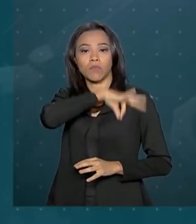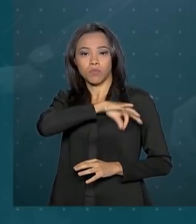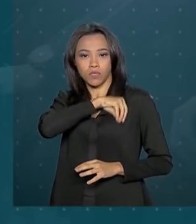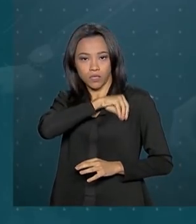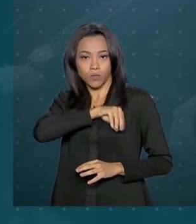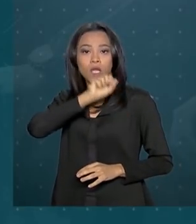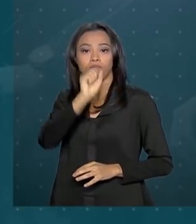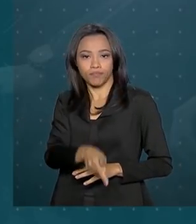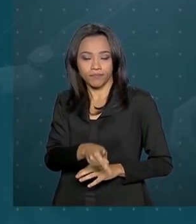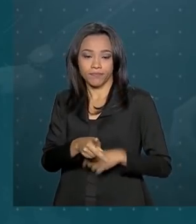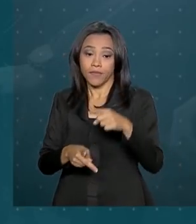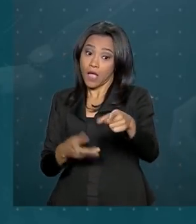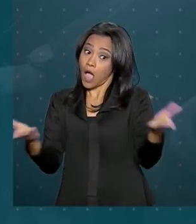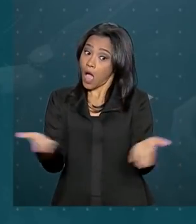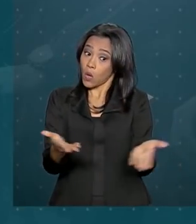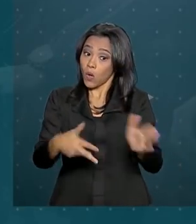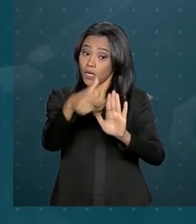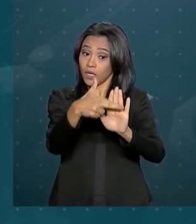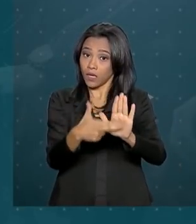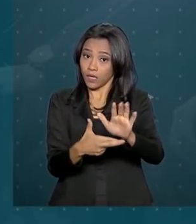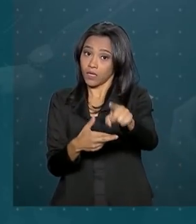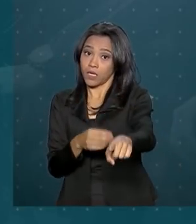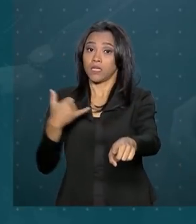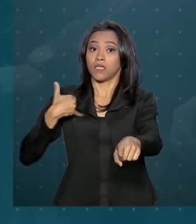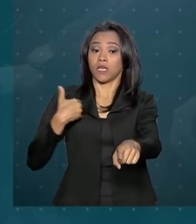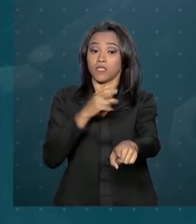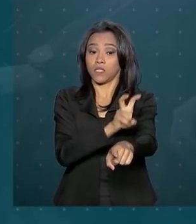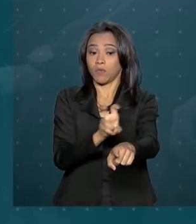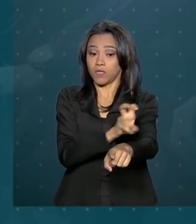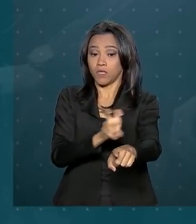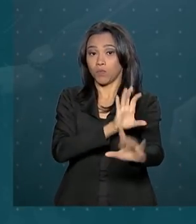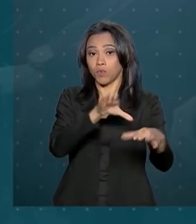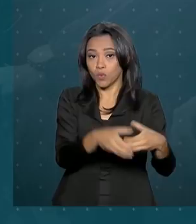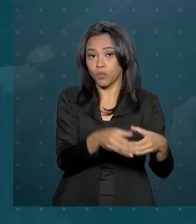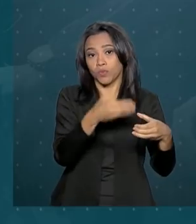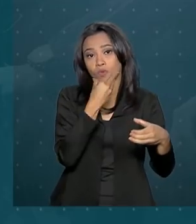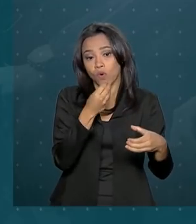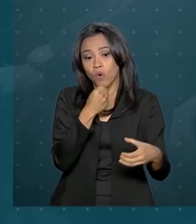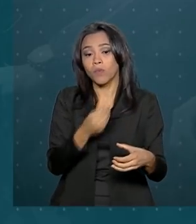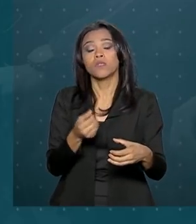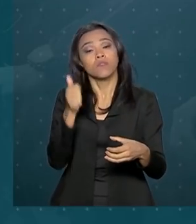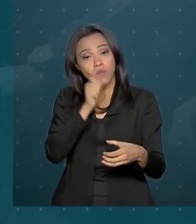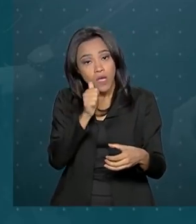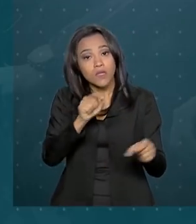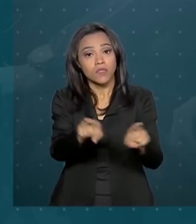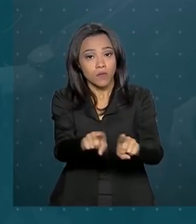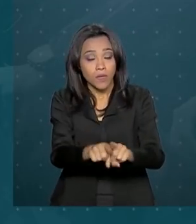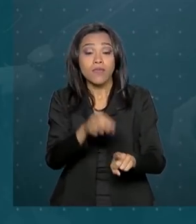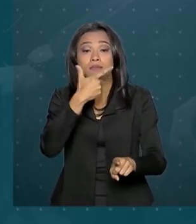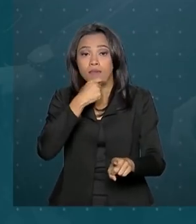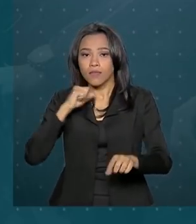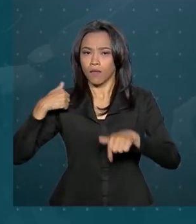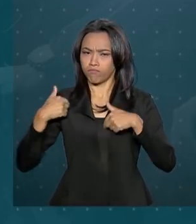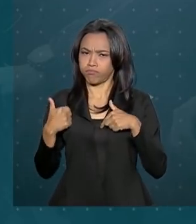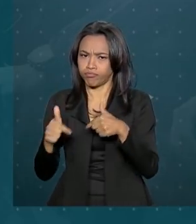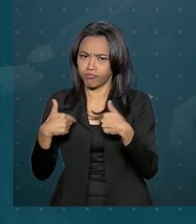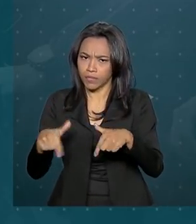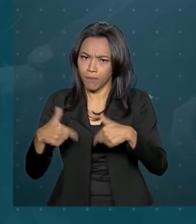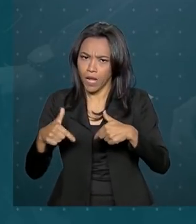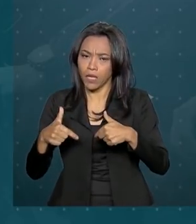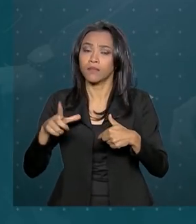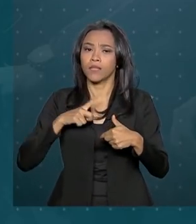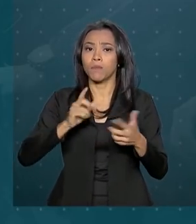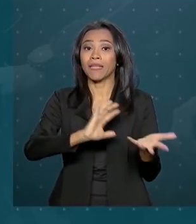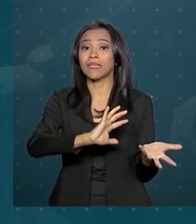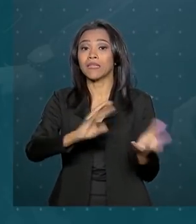idade mínima de aposentadoria de 55 anos para homens e mulheres. Quem está na ativa terá transição